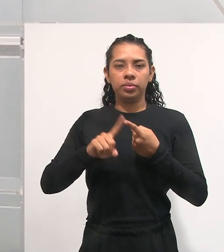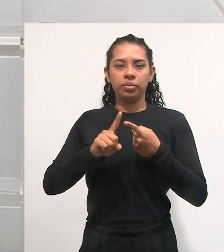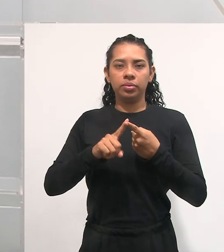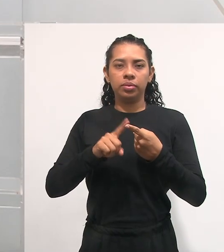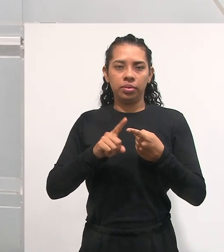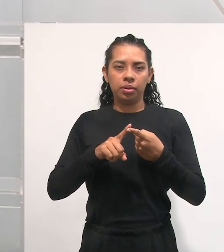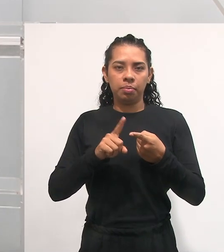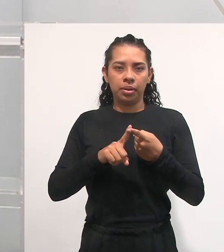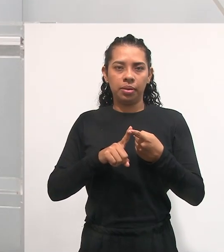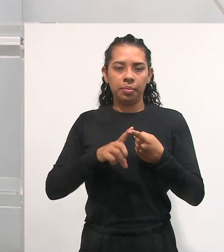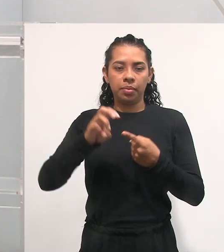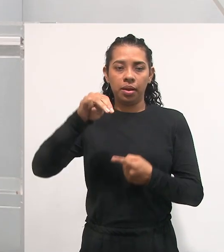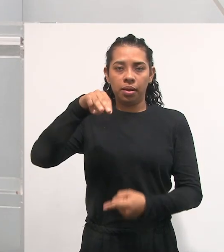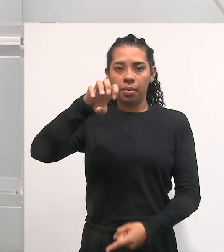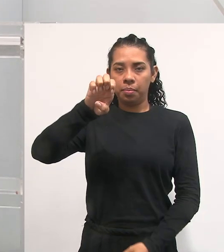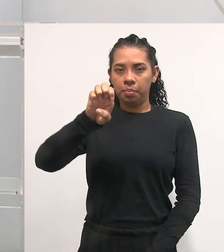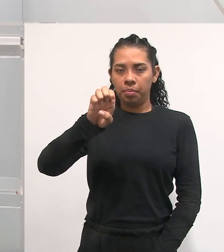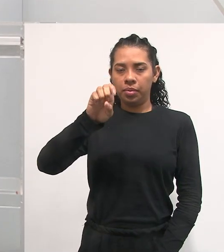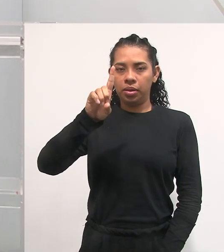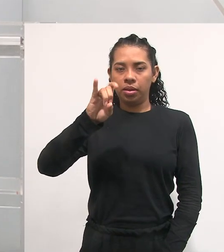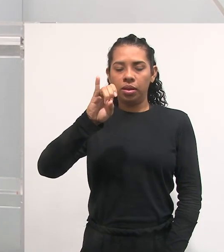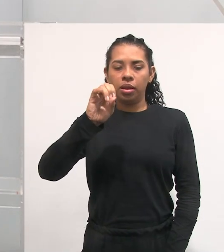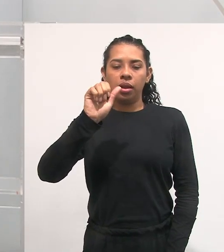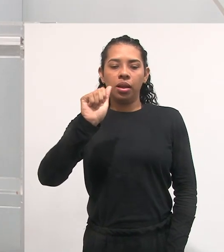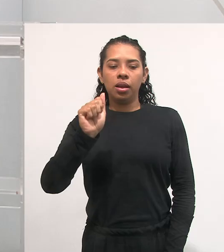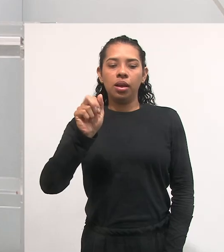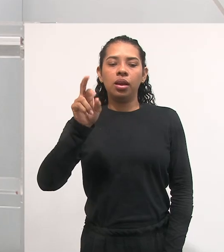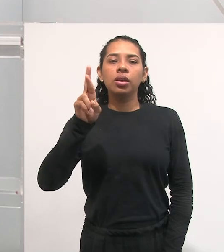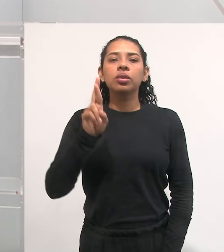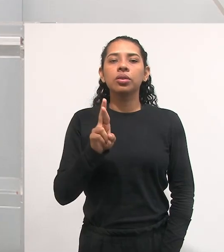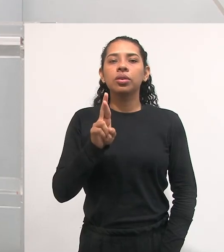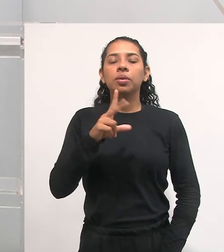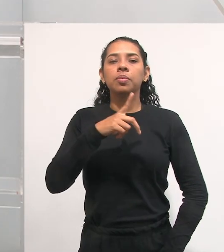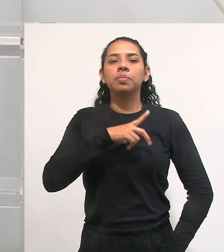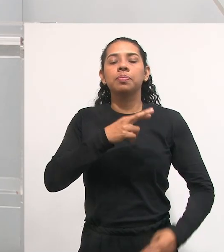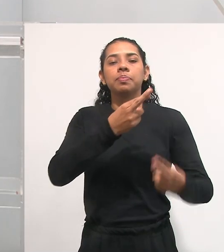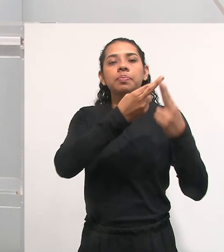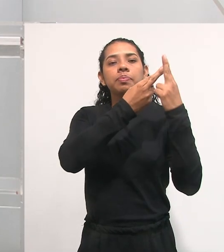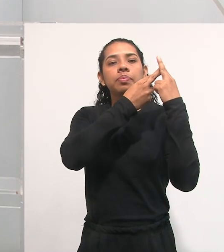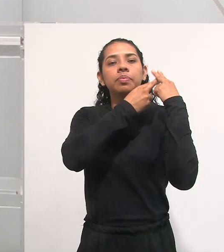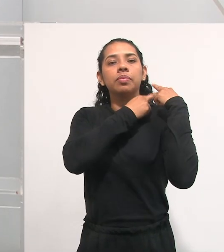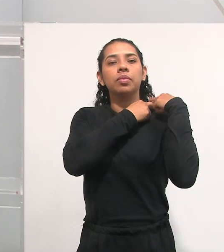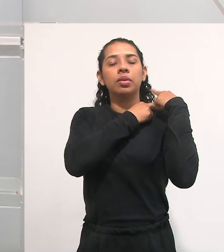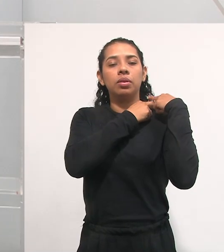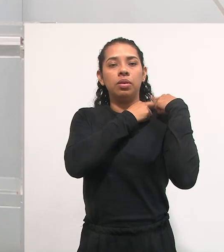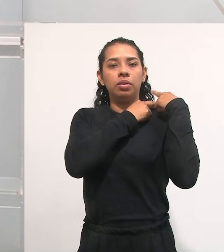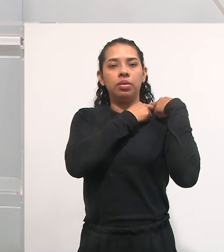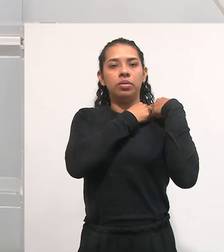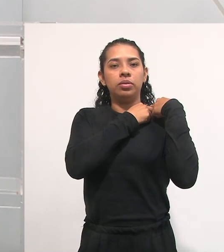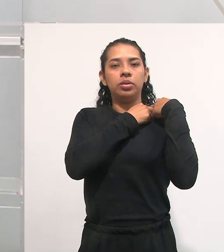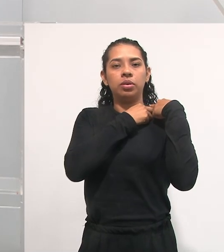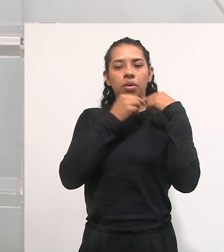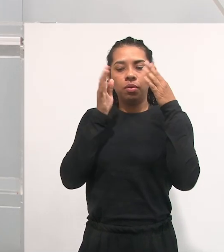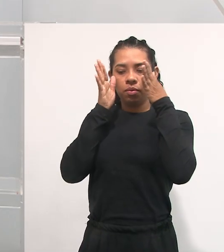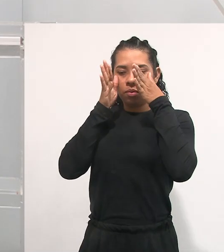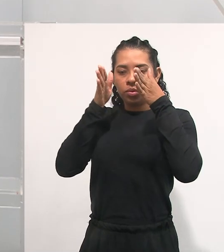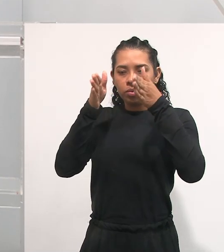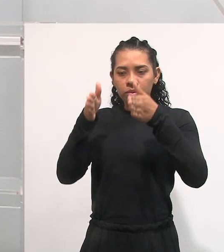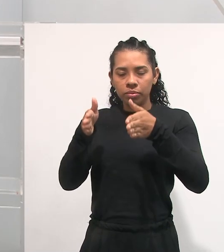como um processo, e por isso ela é de mediar, a função dela é mediar. Ela já assume o papel de